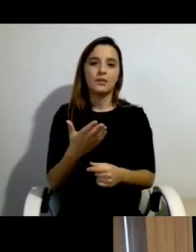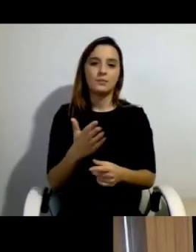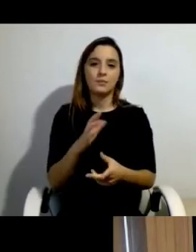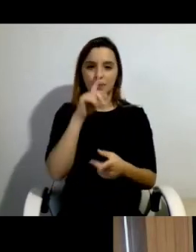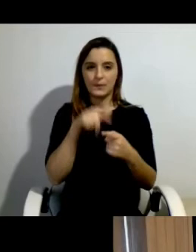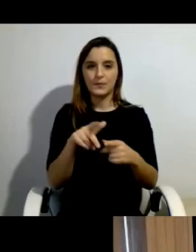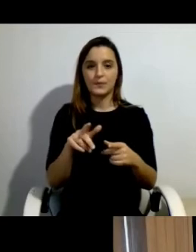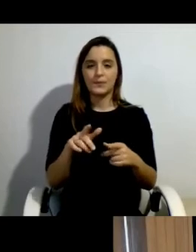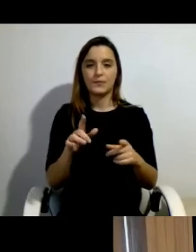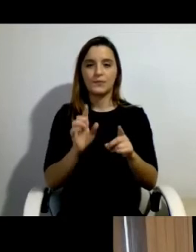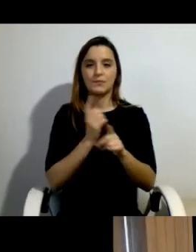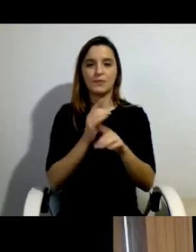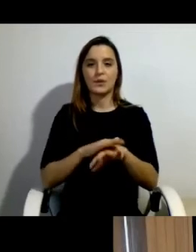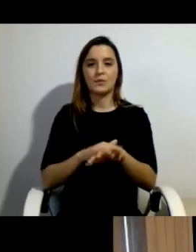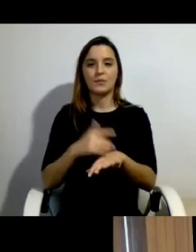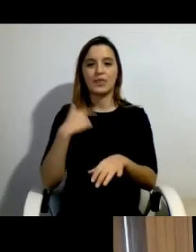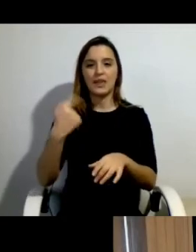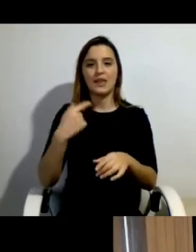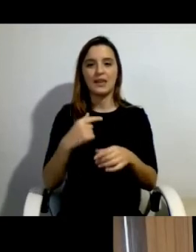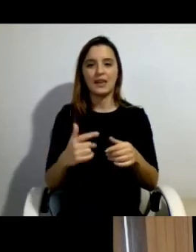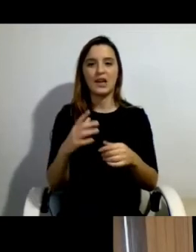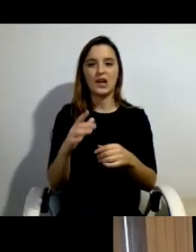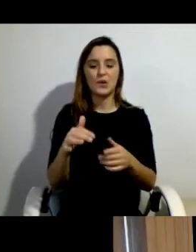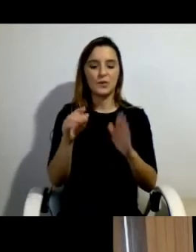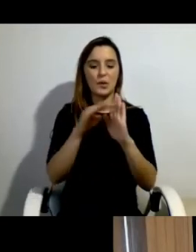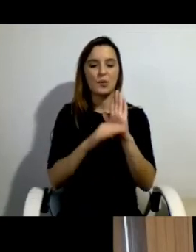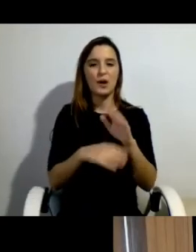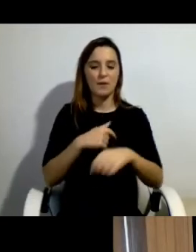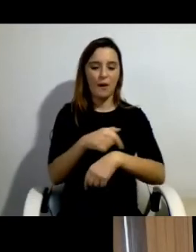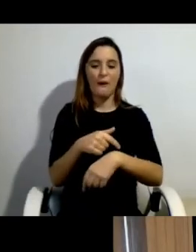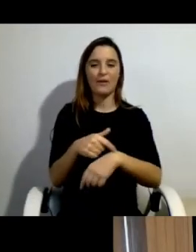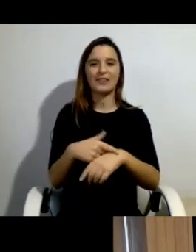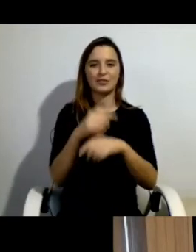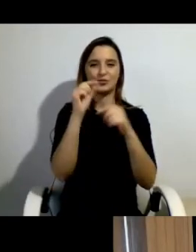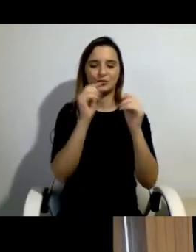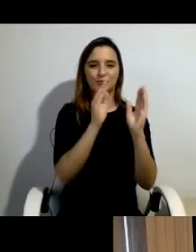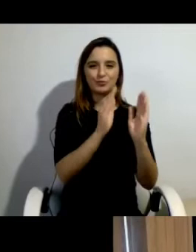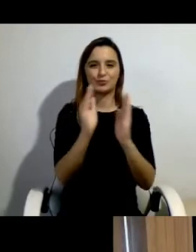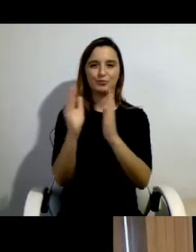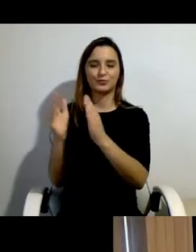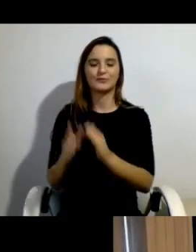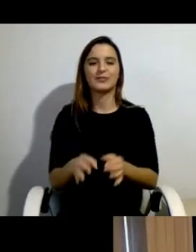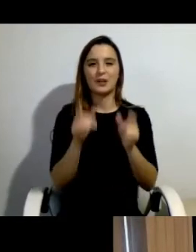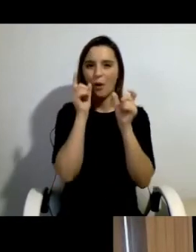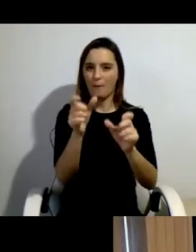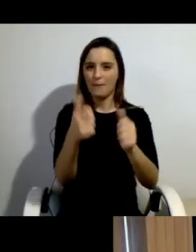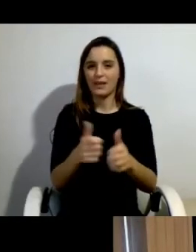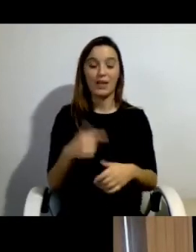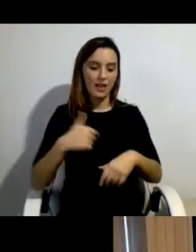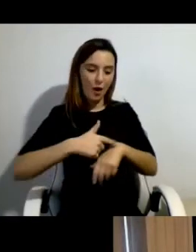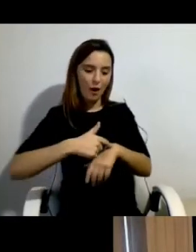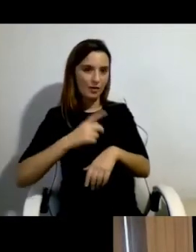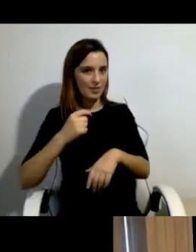uns problemas de controle. Eu tenho o relógio aqui e não perdoe. Obrigada. Eu vou aqui tentar